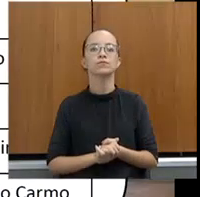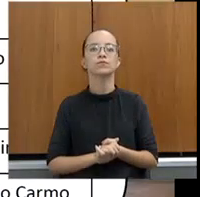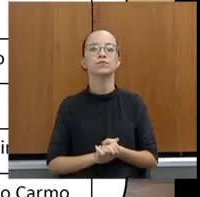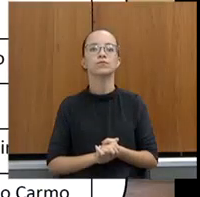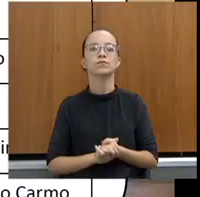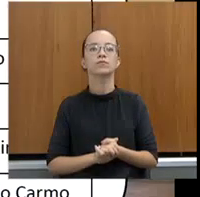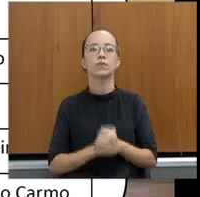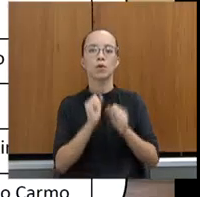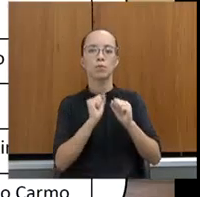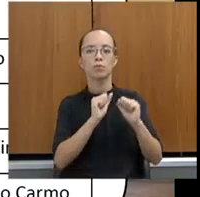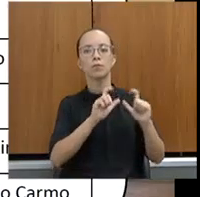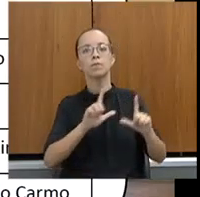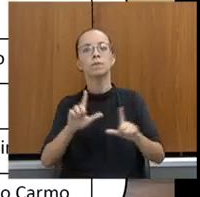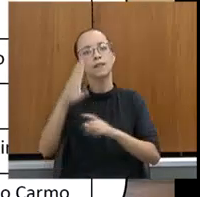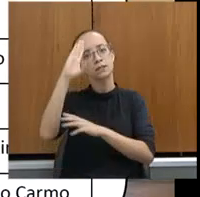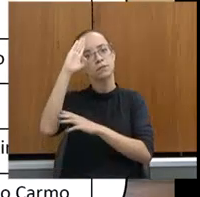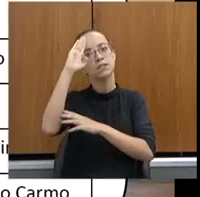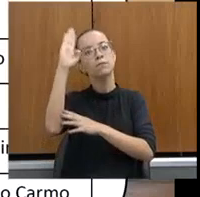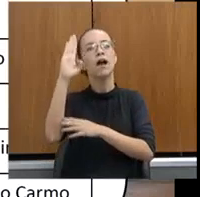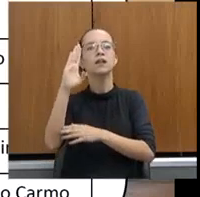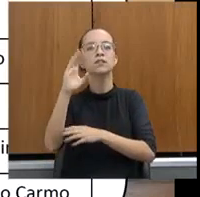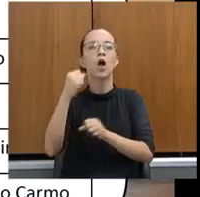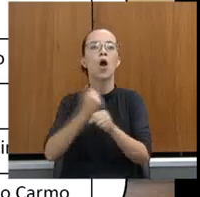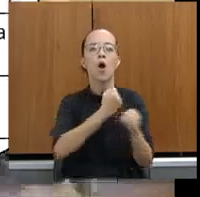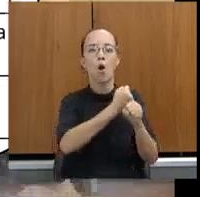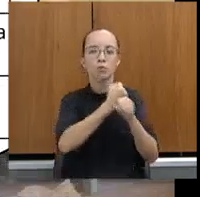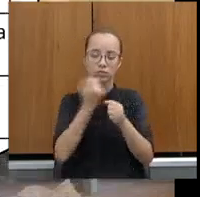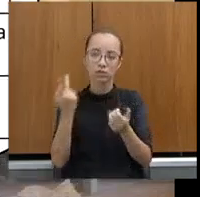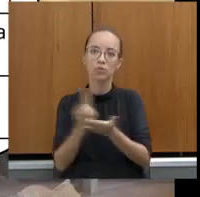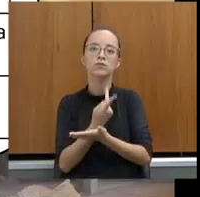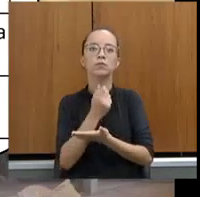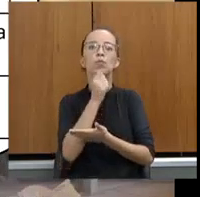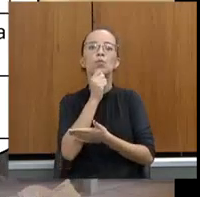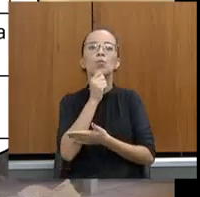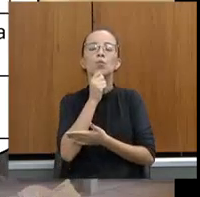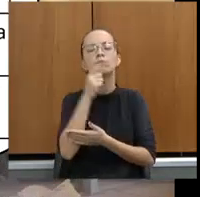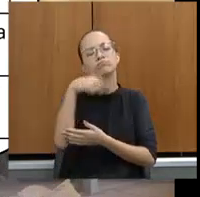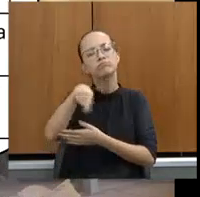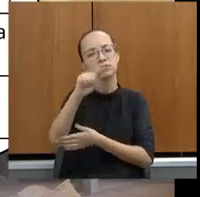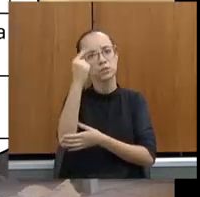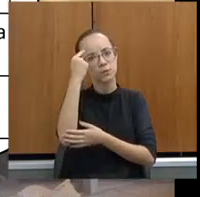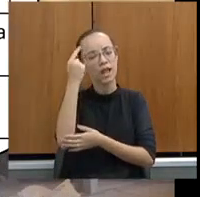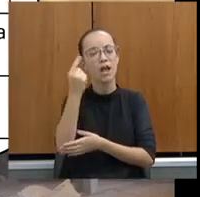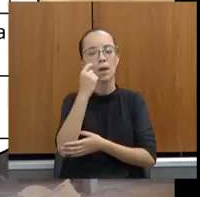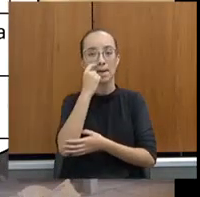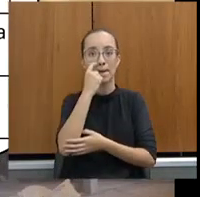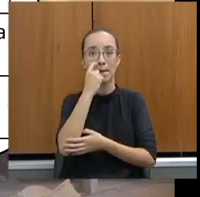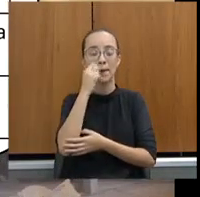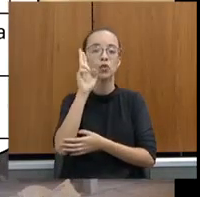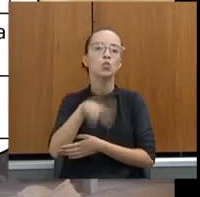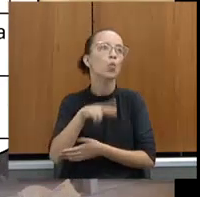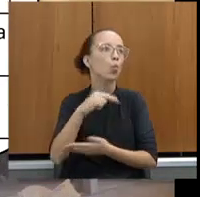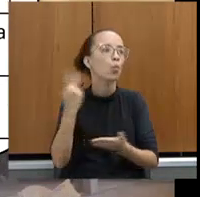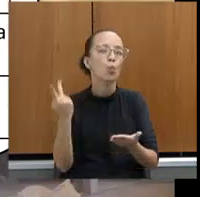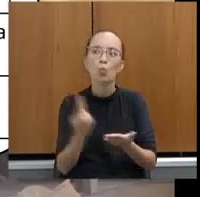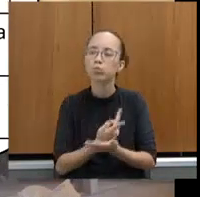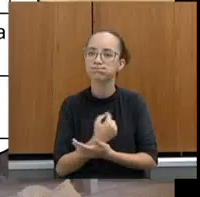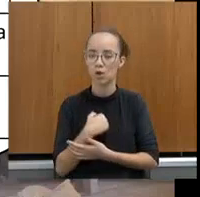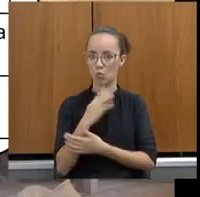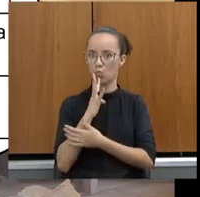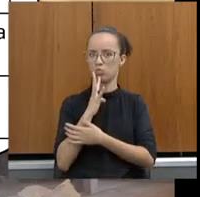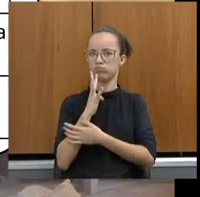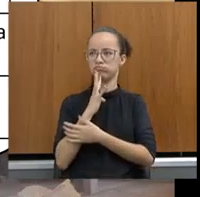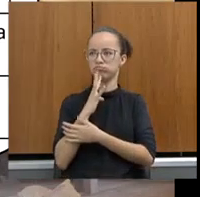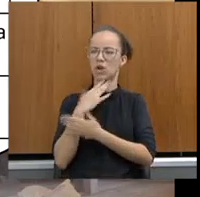Pode passar. Essas são as principais obras em andamento. Só para que os senhores tenham uma ideia, isso nunca aconteceu, pelo que eu conheço, em